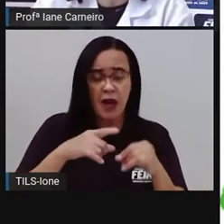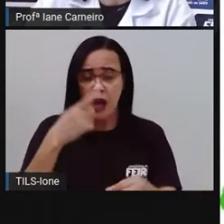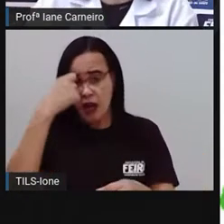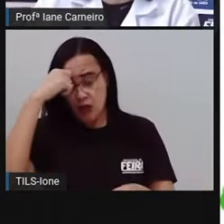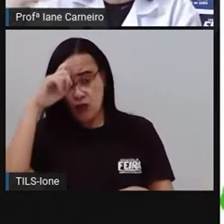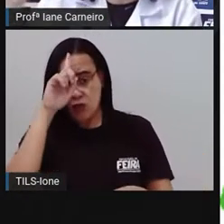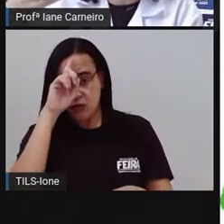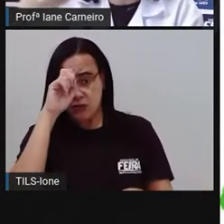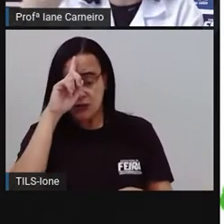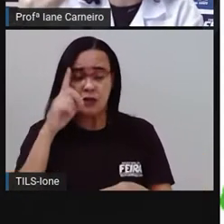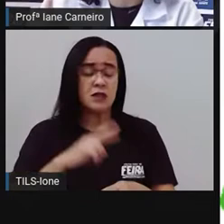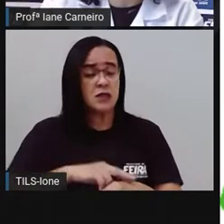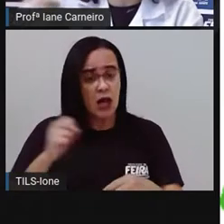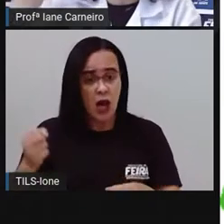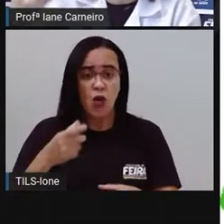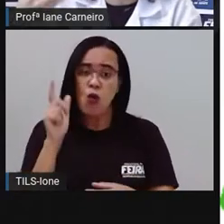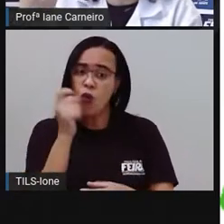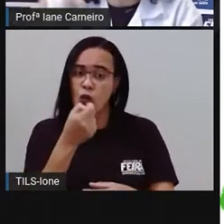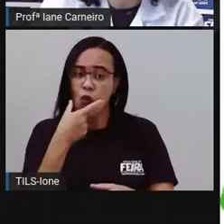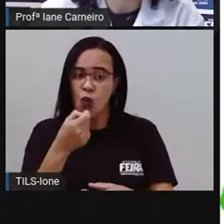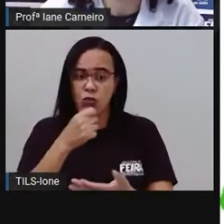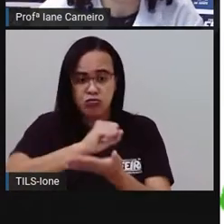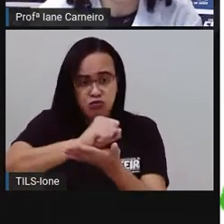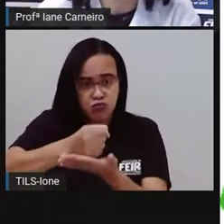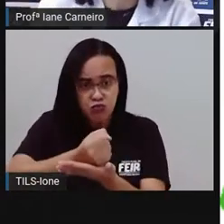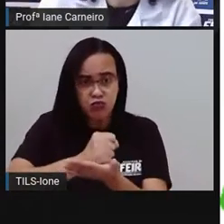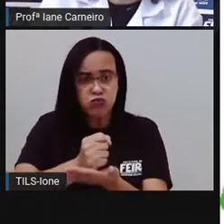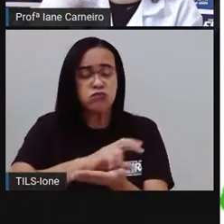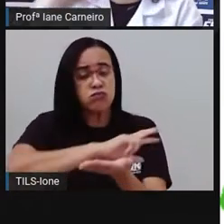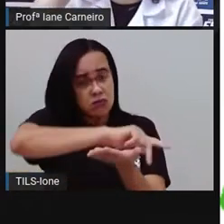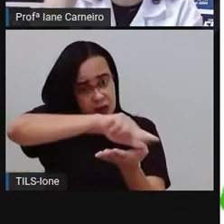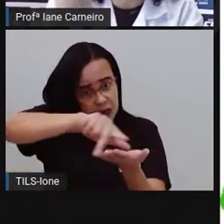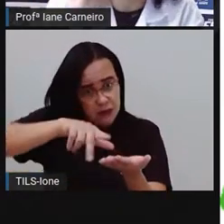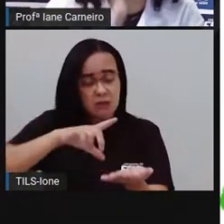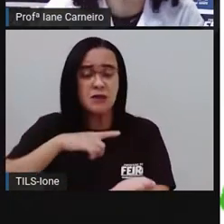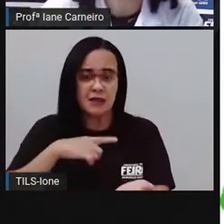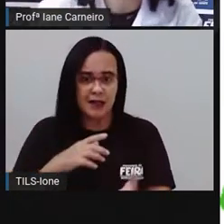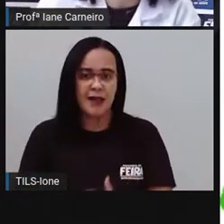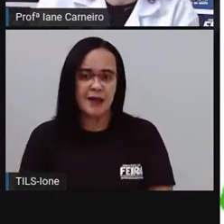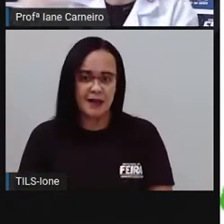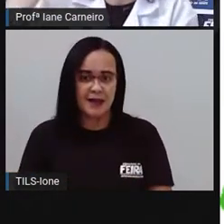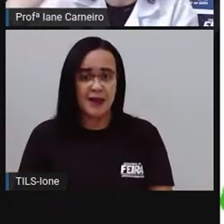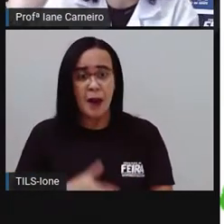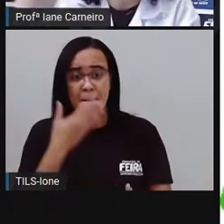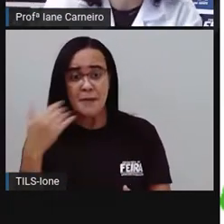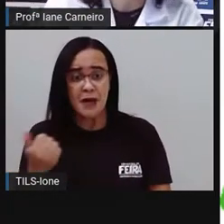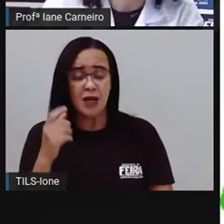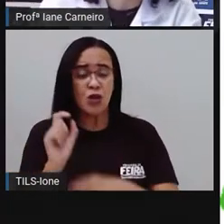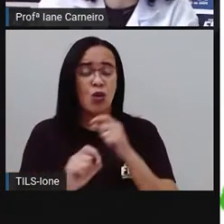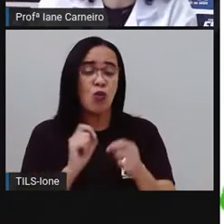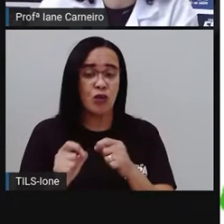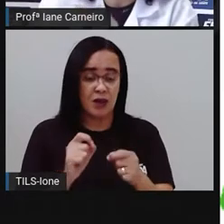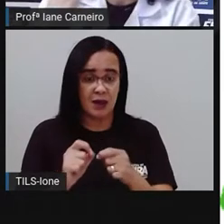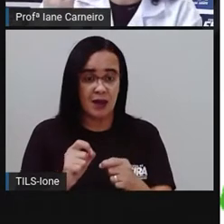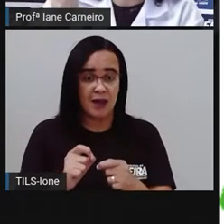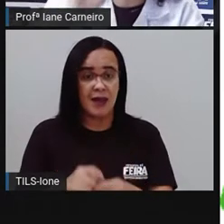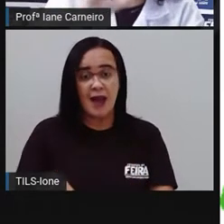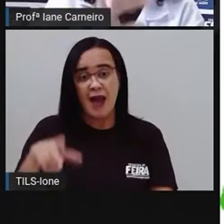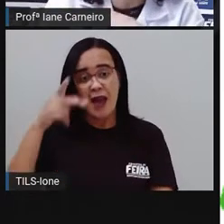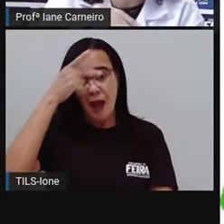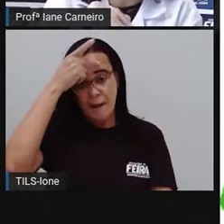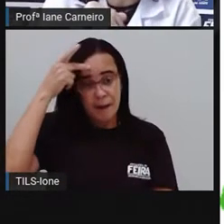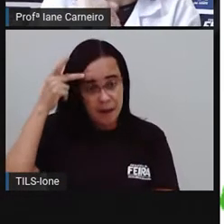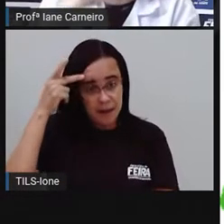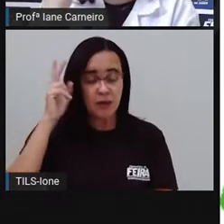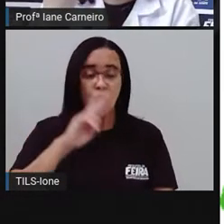outro lugar. O ideal é que a criança estude no bairro em que ela mora. Pra não precisar pegar transporte, Gastar com transporte. Então,